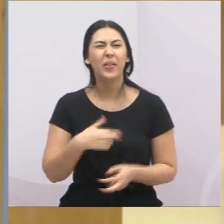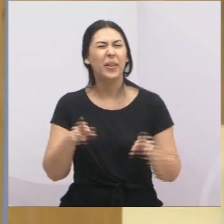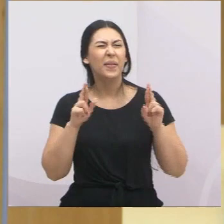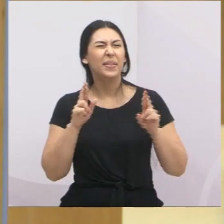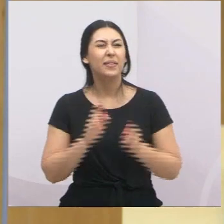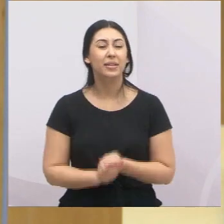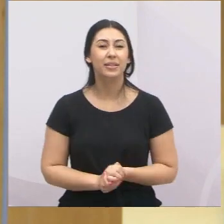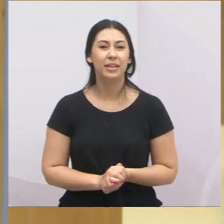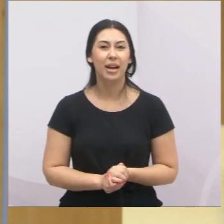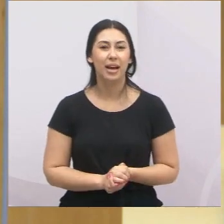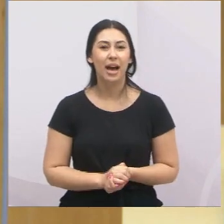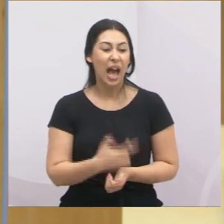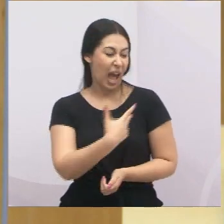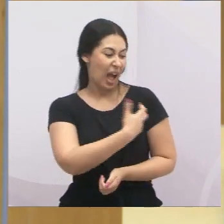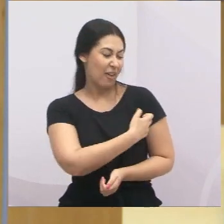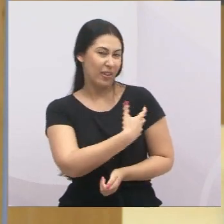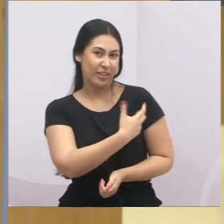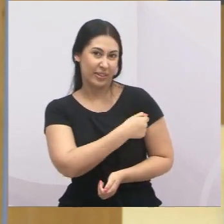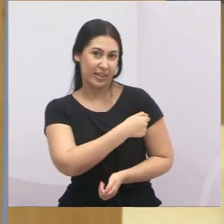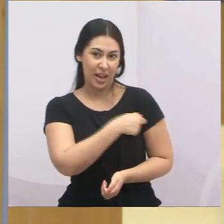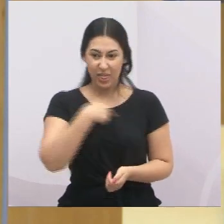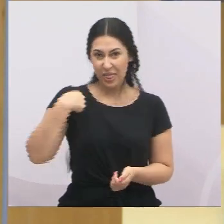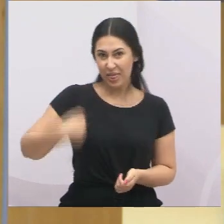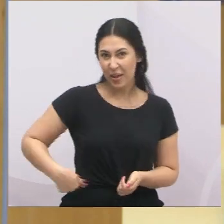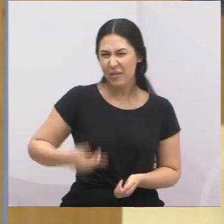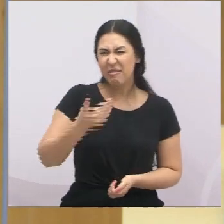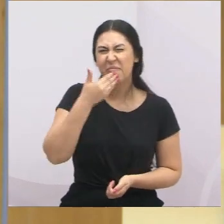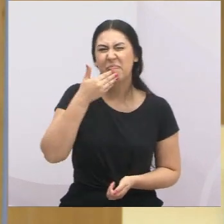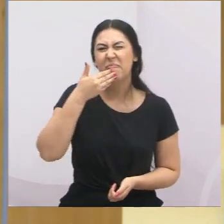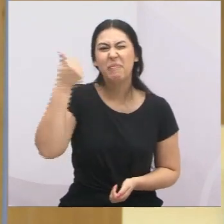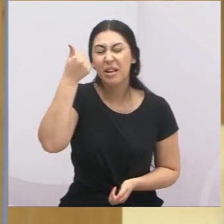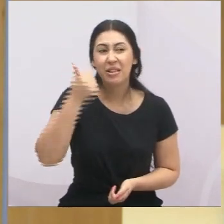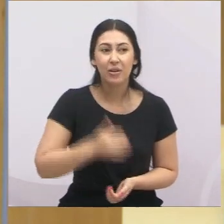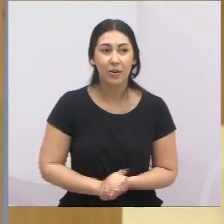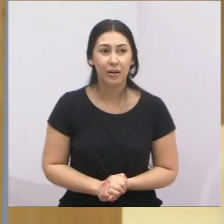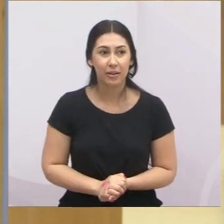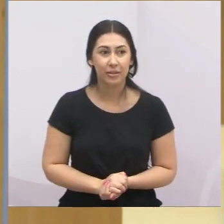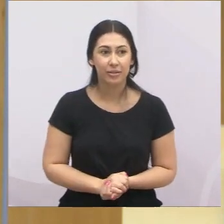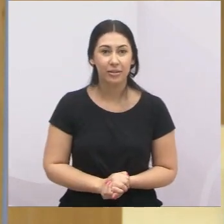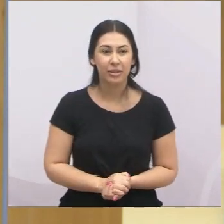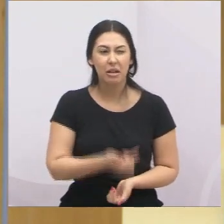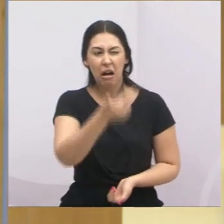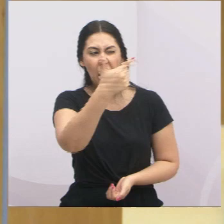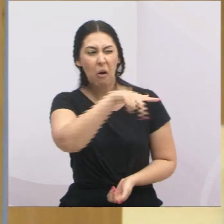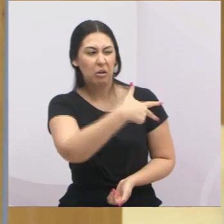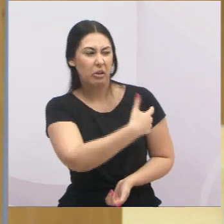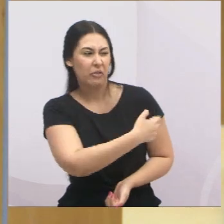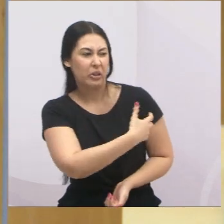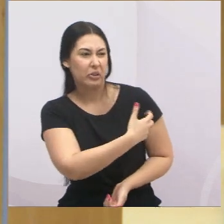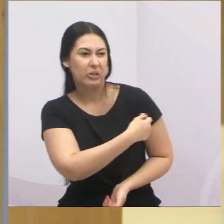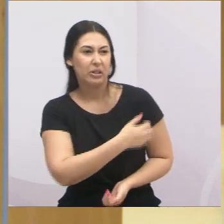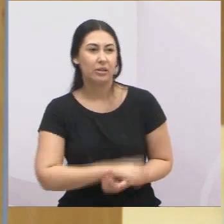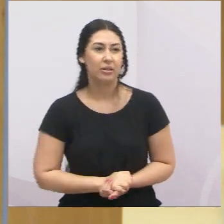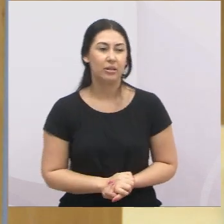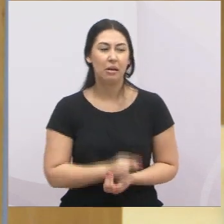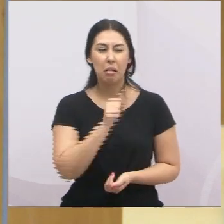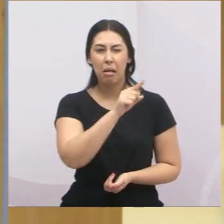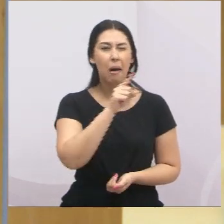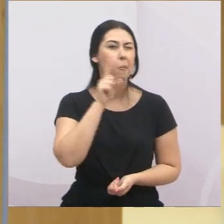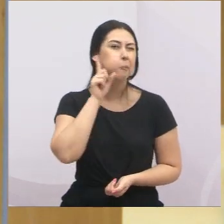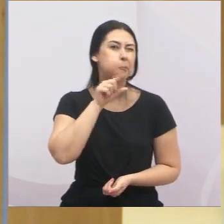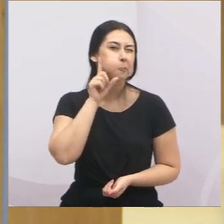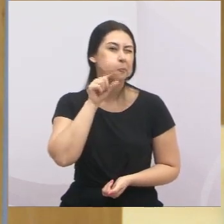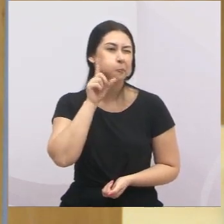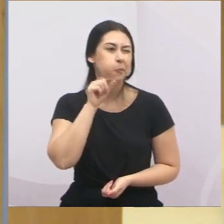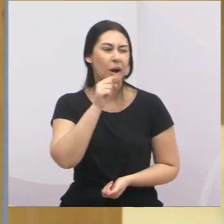Coronavac ser melhor, ter teste melhor em uma faixa etária e Oxford, que era a que eles estavam propagando